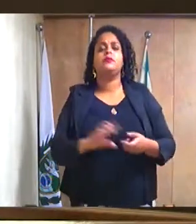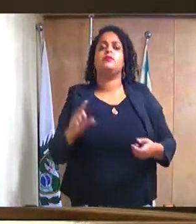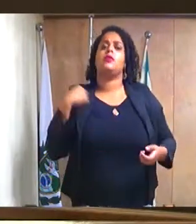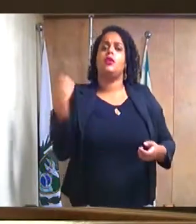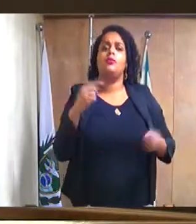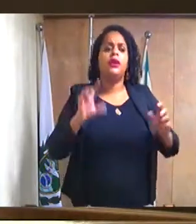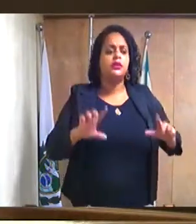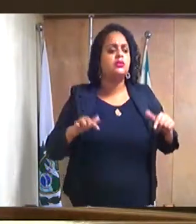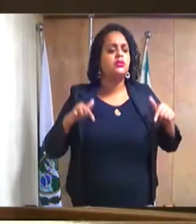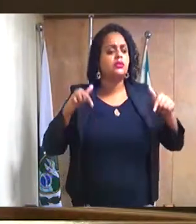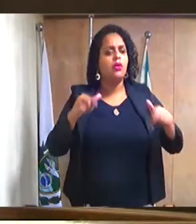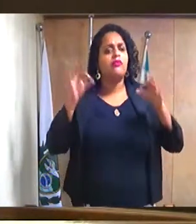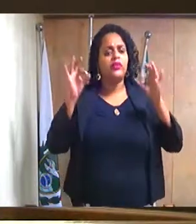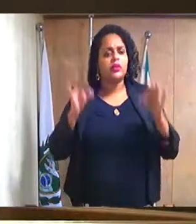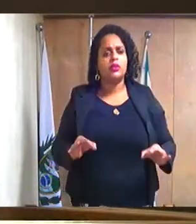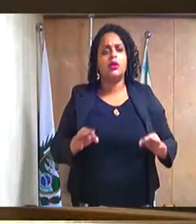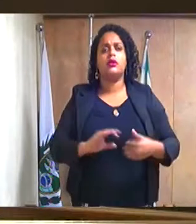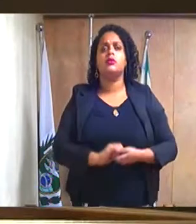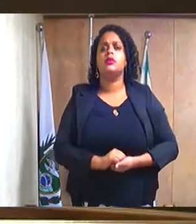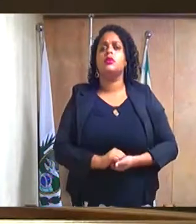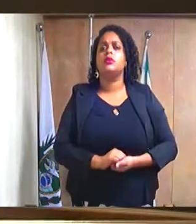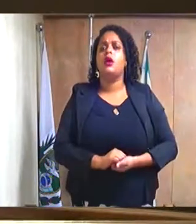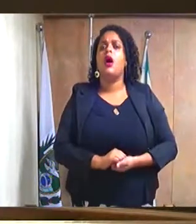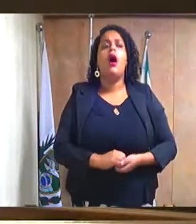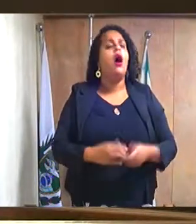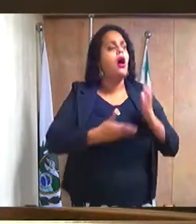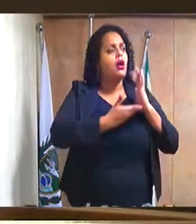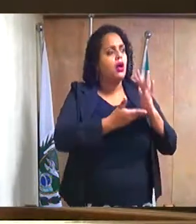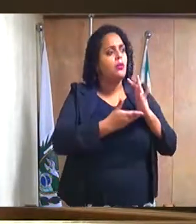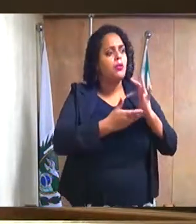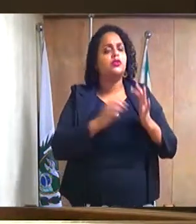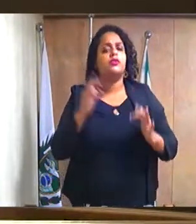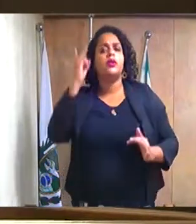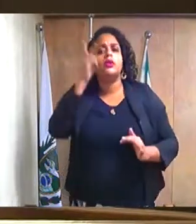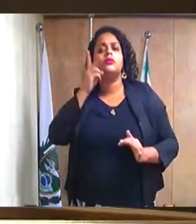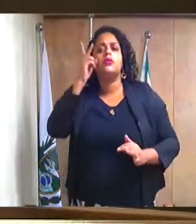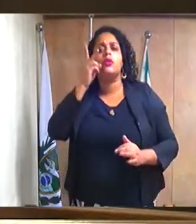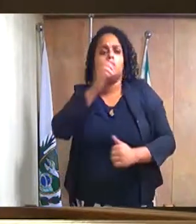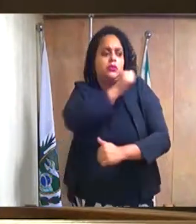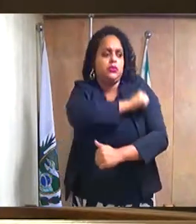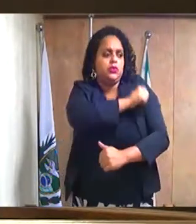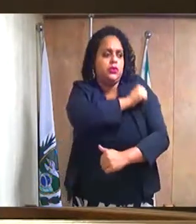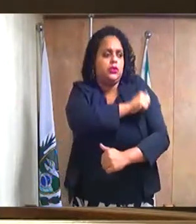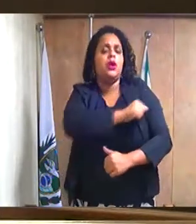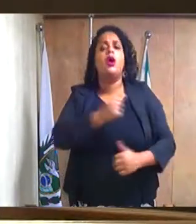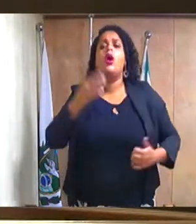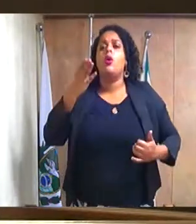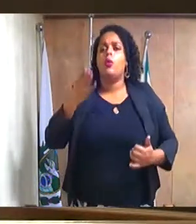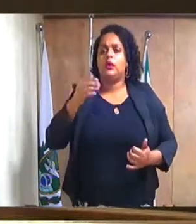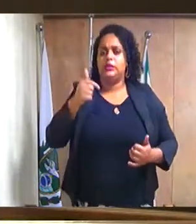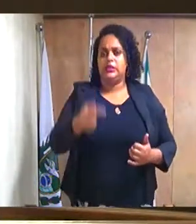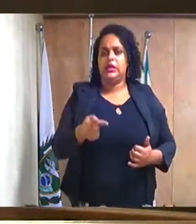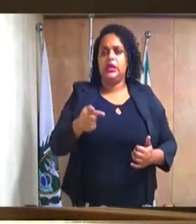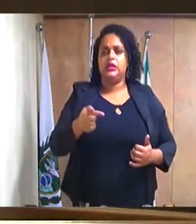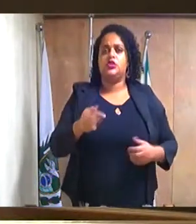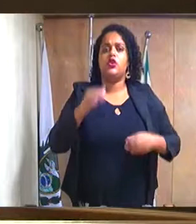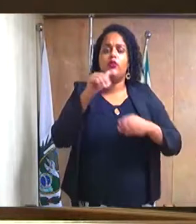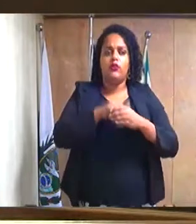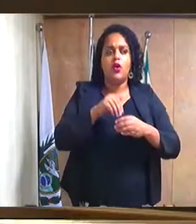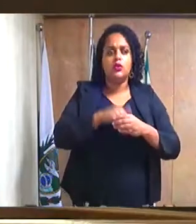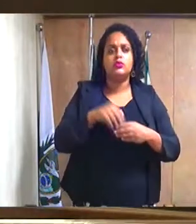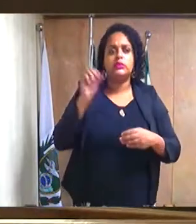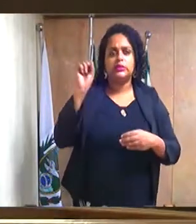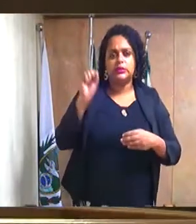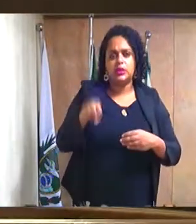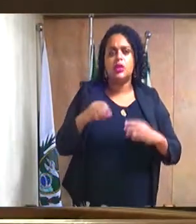atitude enérgica, e a Câmara de Vereadores do Rio, 47 votos, sim, concordando